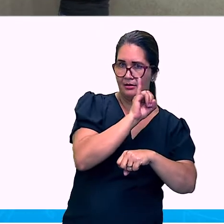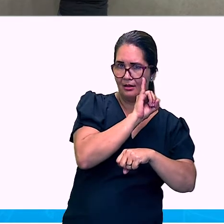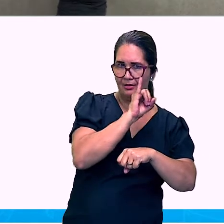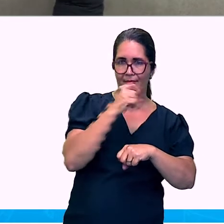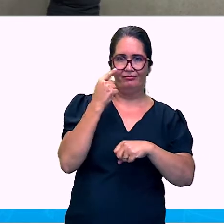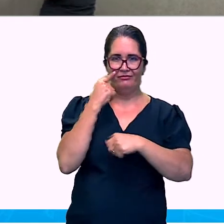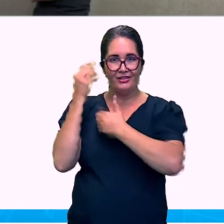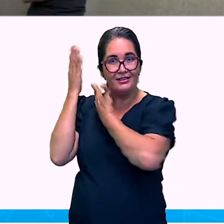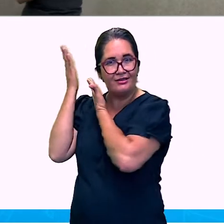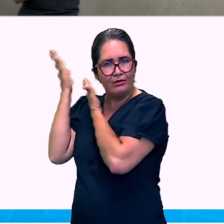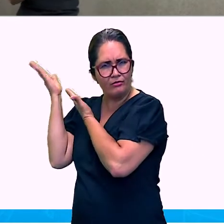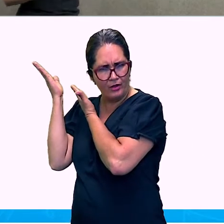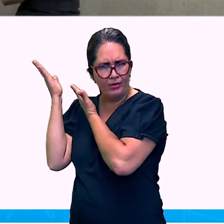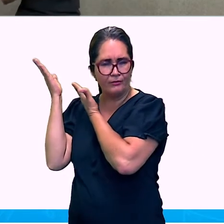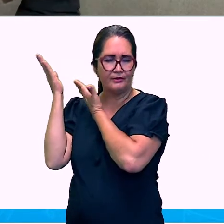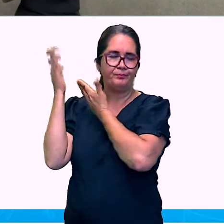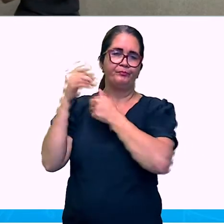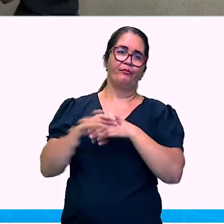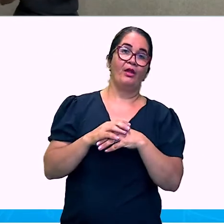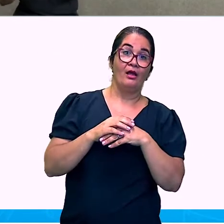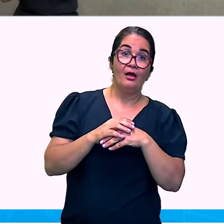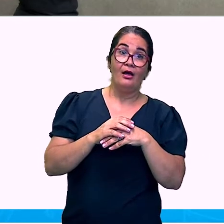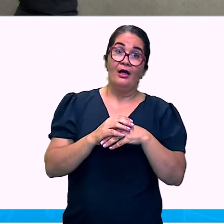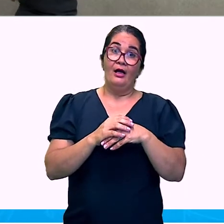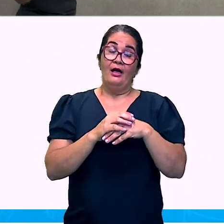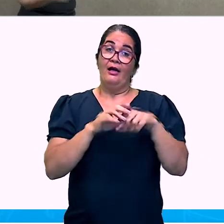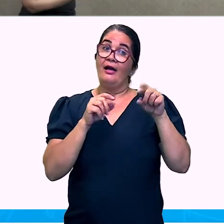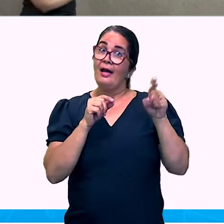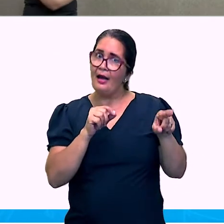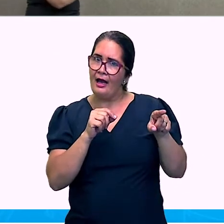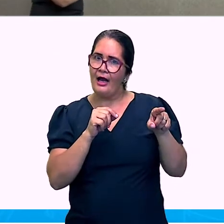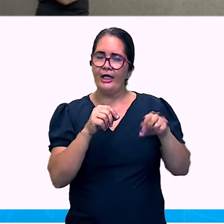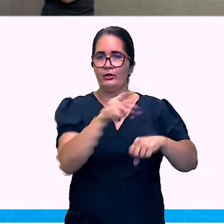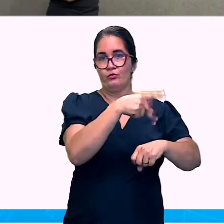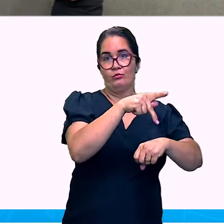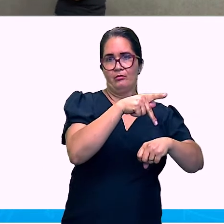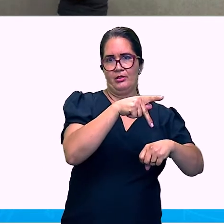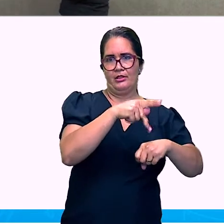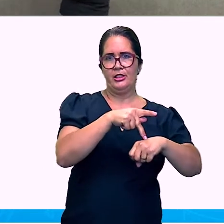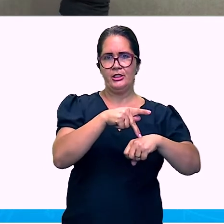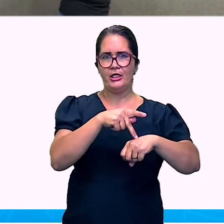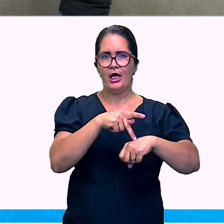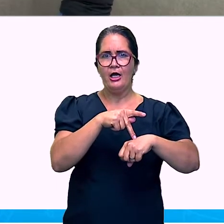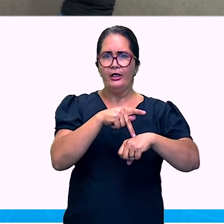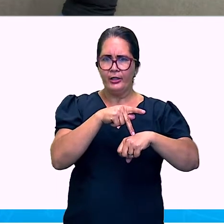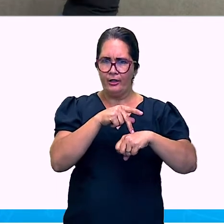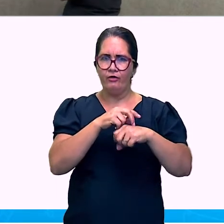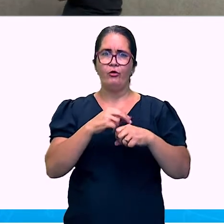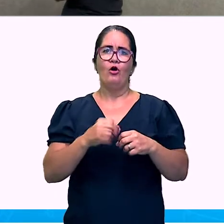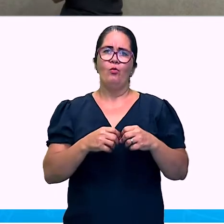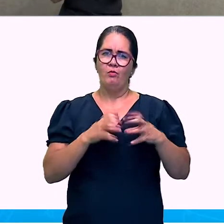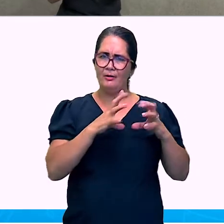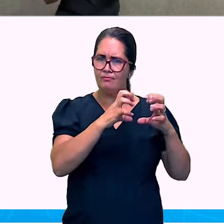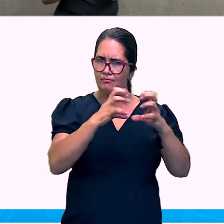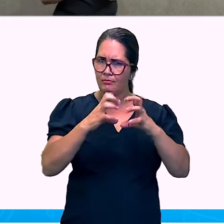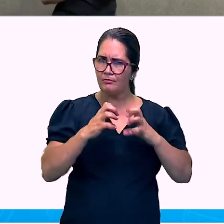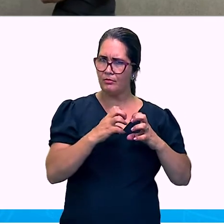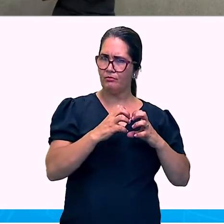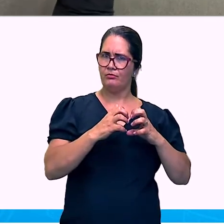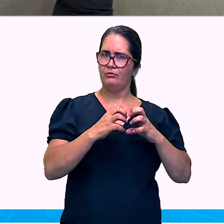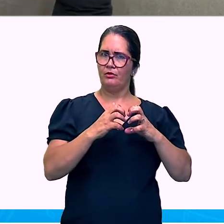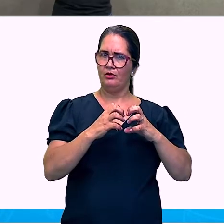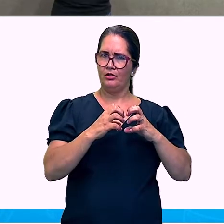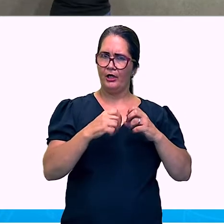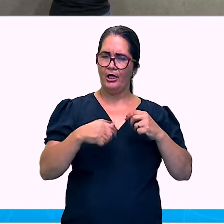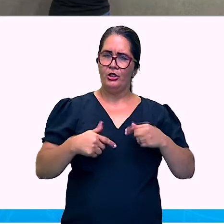Teve uma disputa econômica. Política. Cultural. E que surgiu. A palavra.